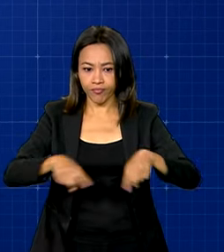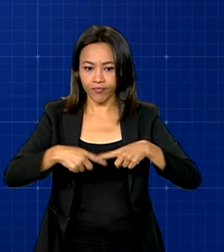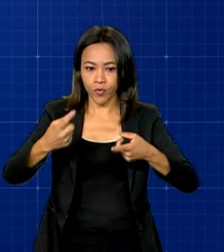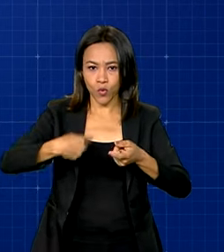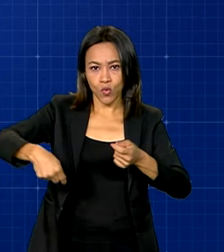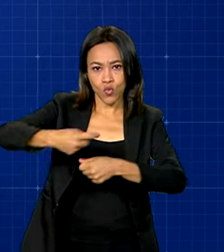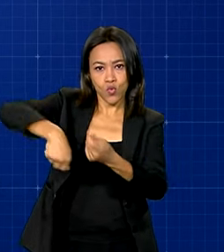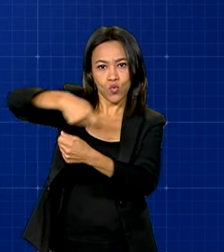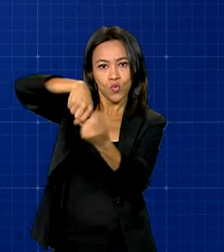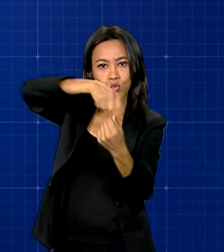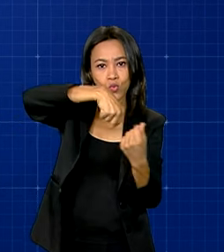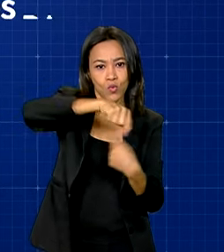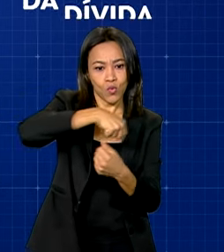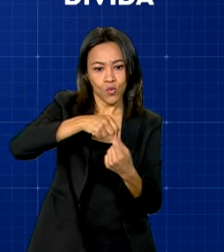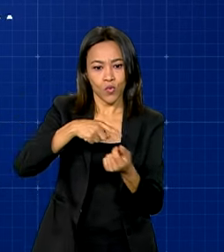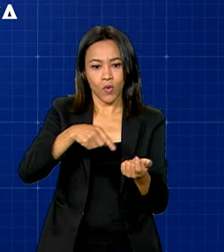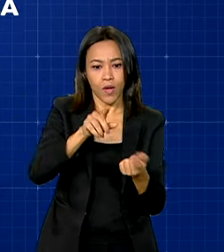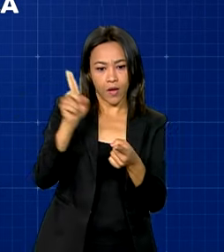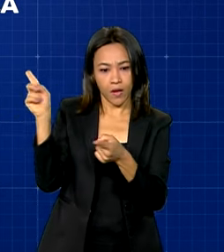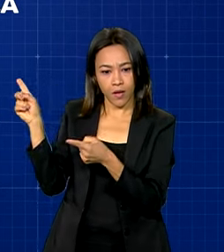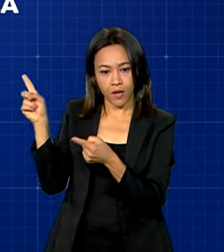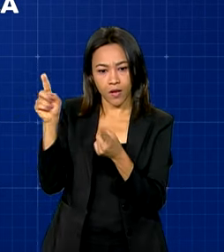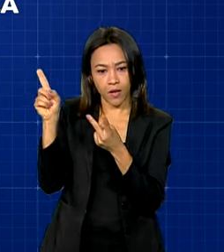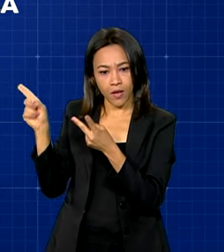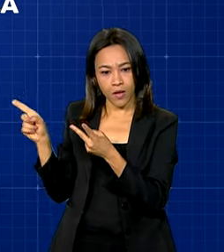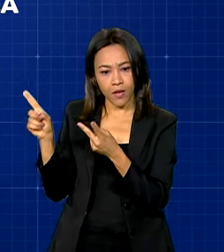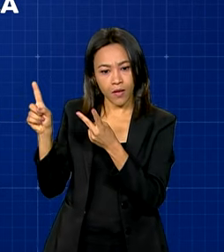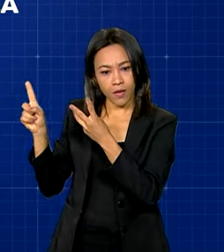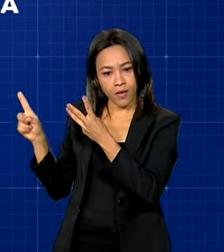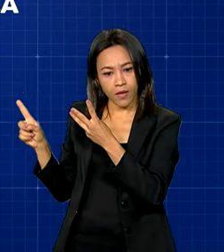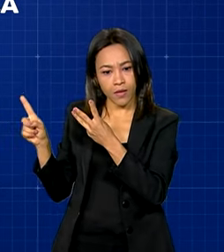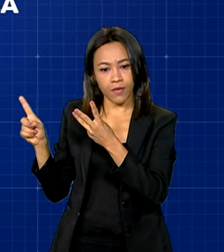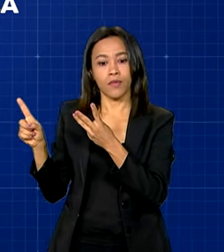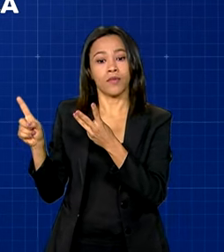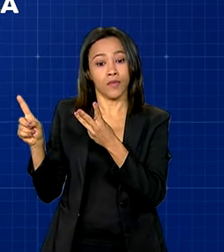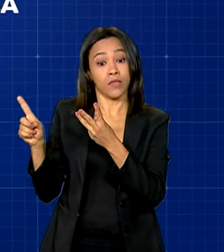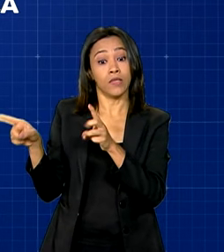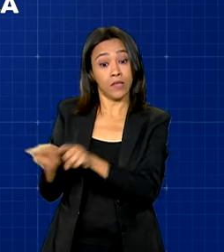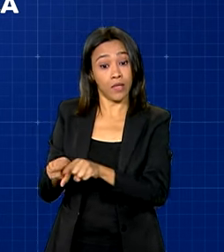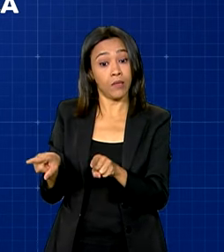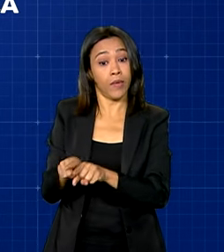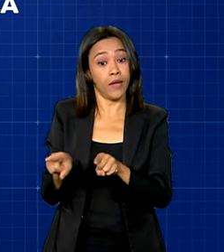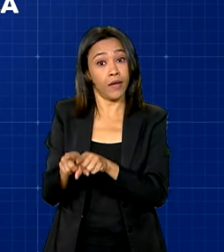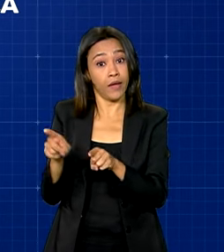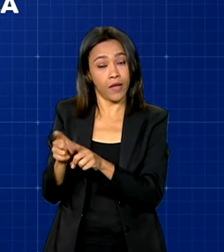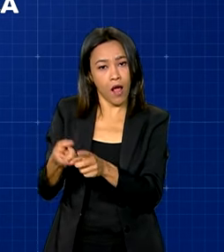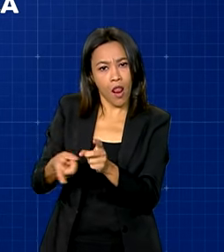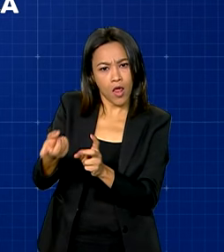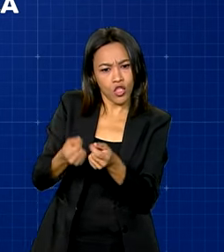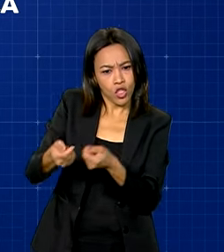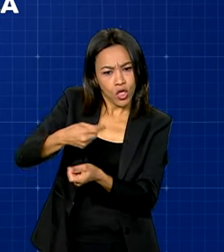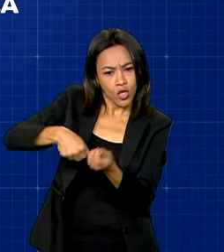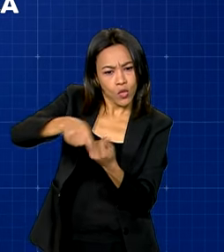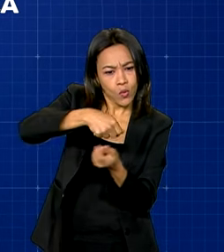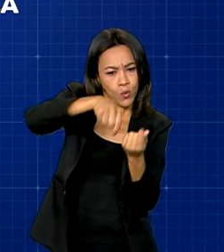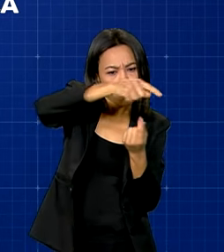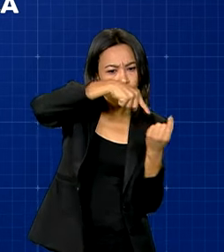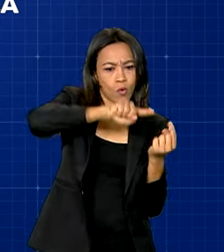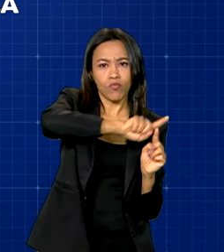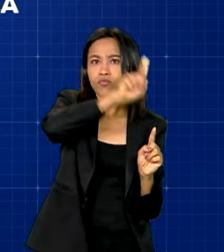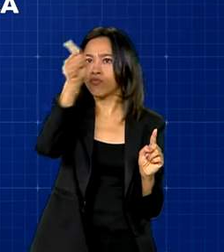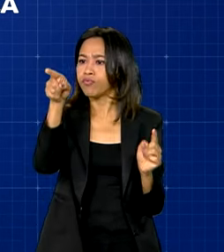investimentos em ações, fundos, títulos da dívida pública ou mesmo fazendo transações em alguns países